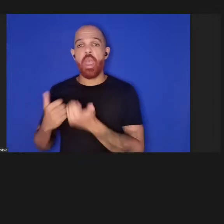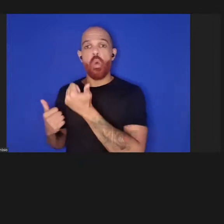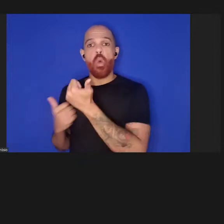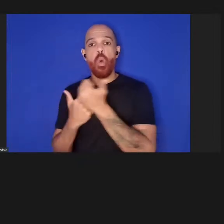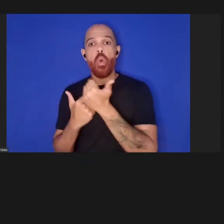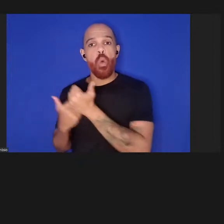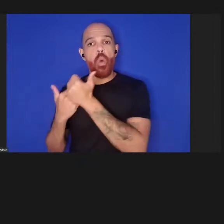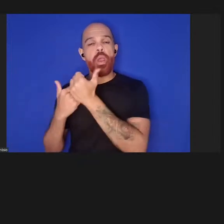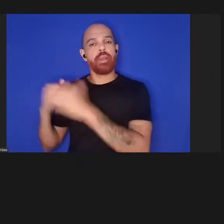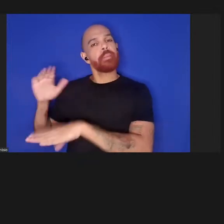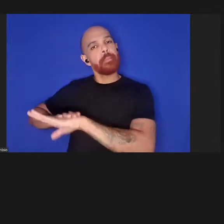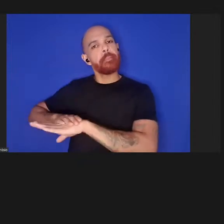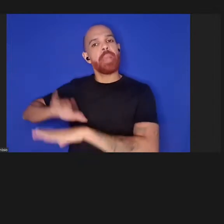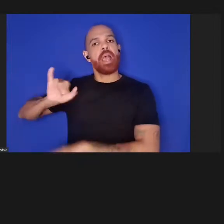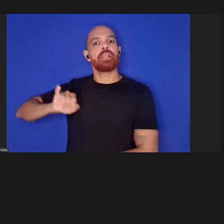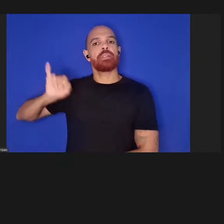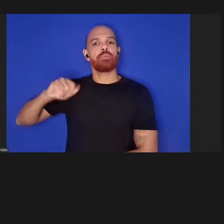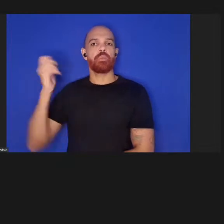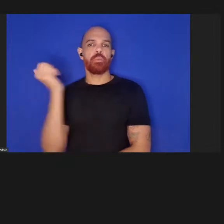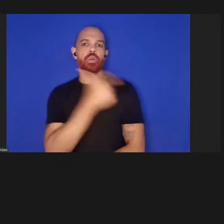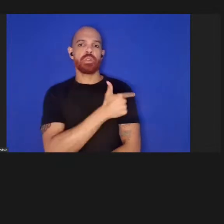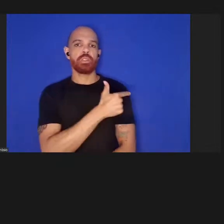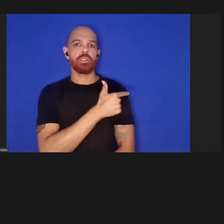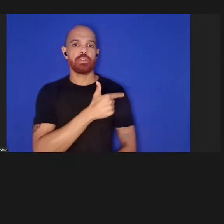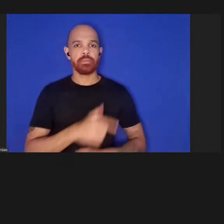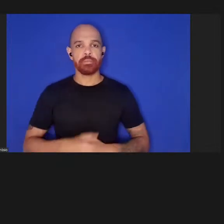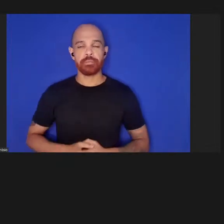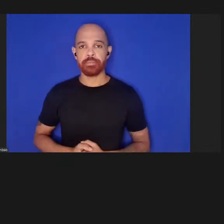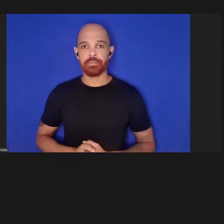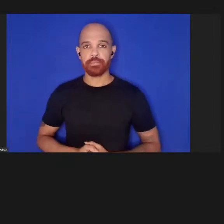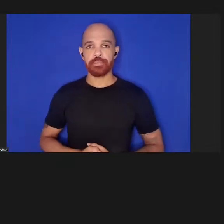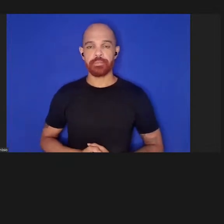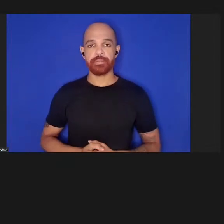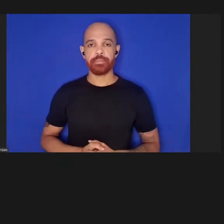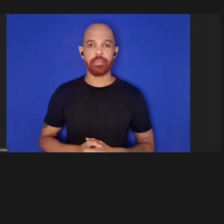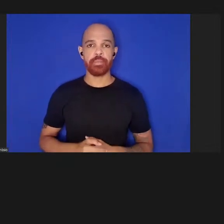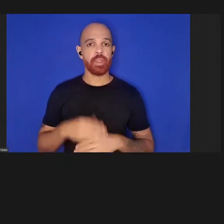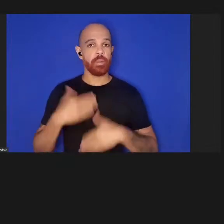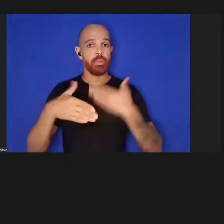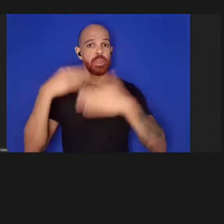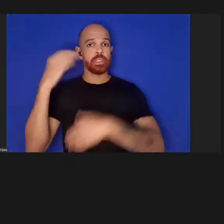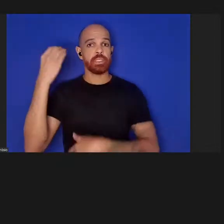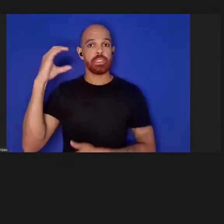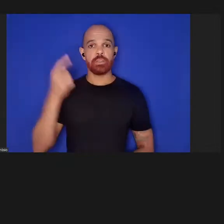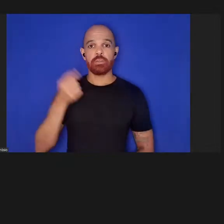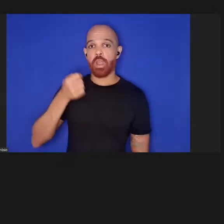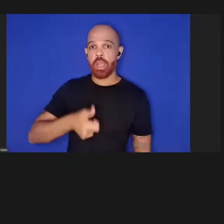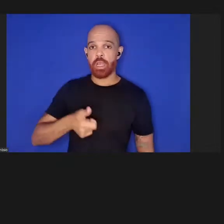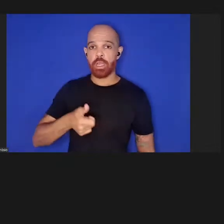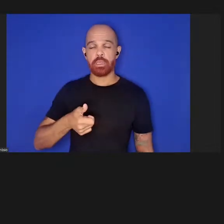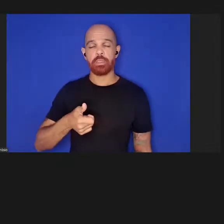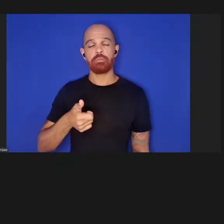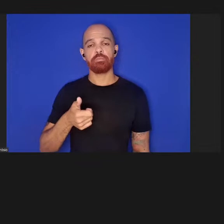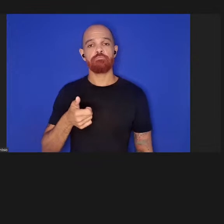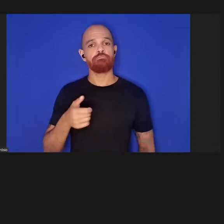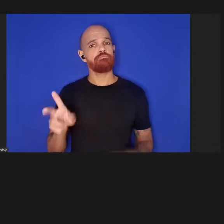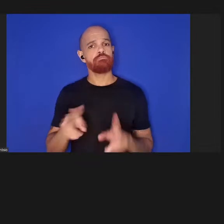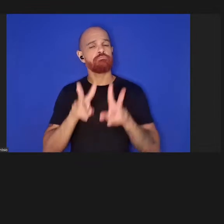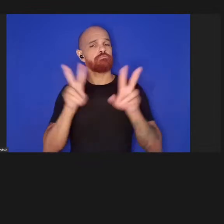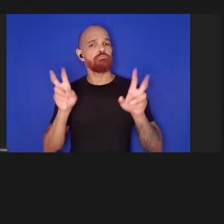mais importante nesse caso. O progresso científico rápido nas questões mais